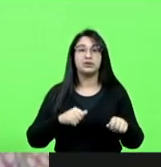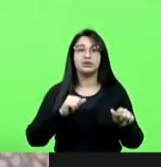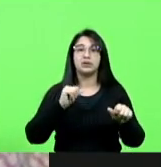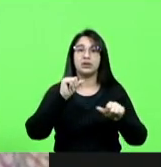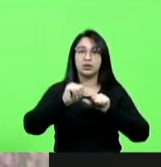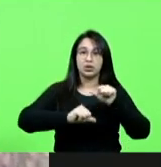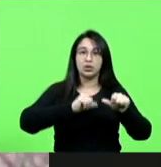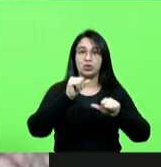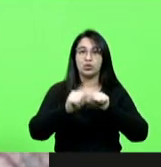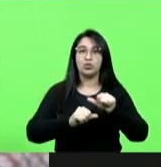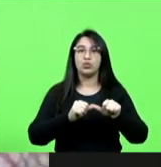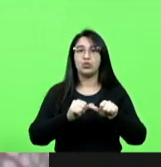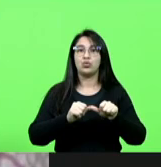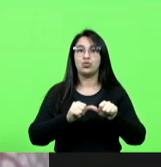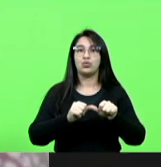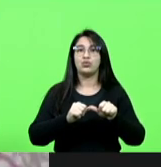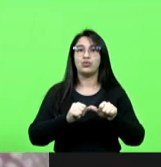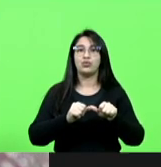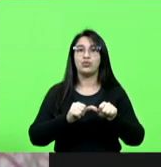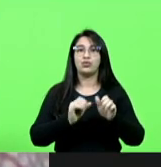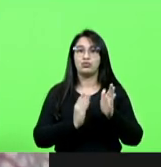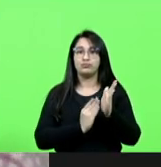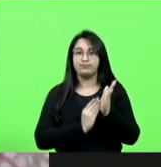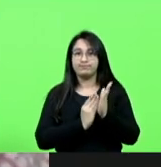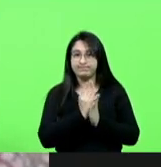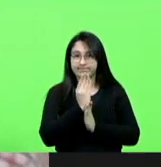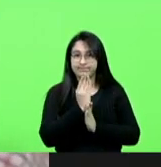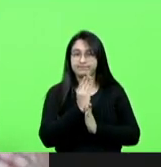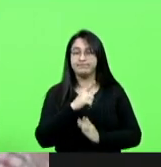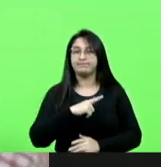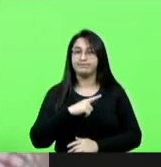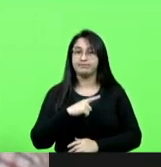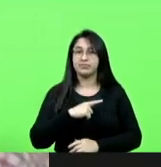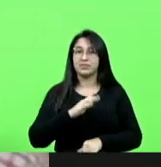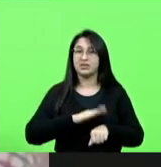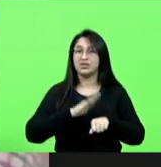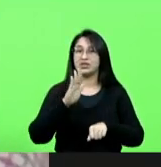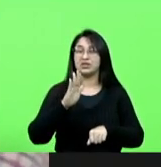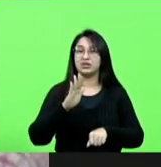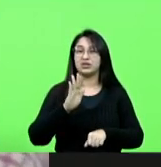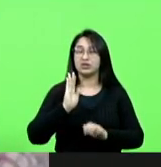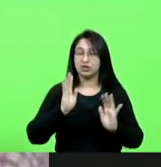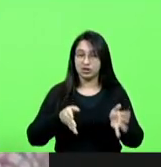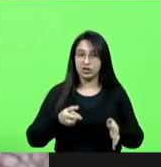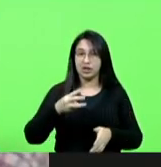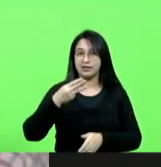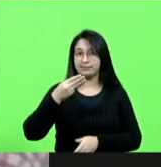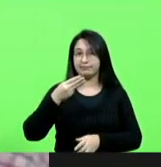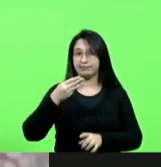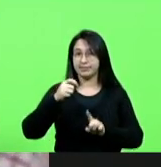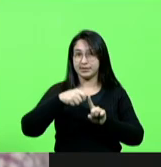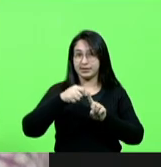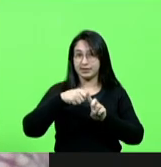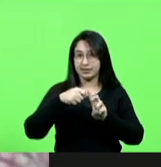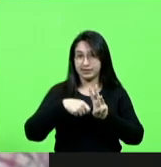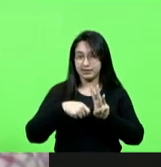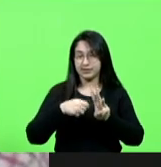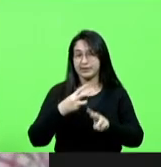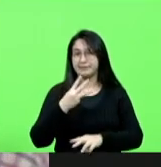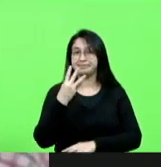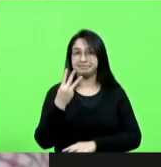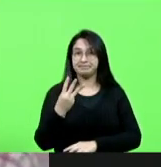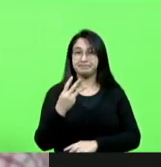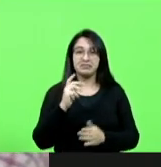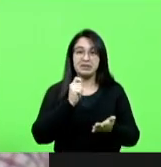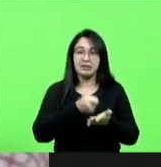atualização pela inflação, essa atualização pela inflação já faz três meses que o governo não paga e está dando prejuízo de